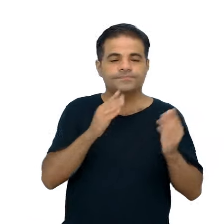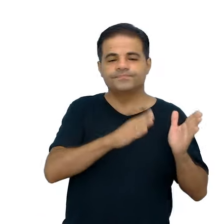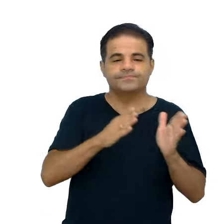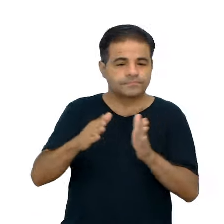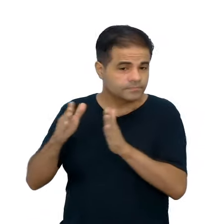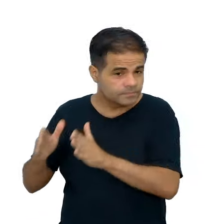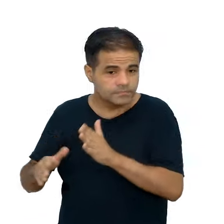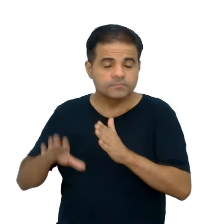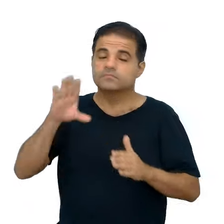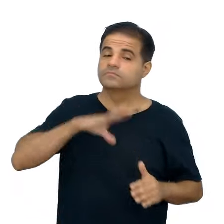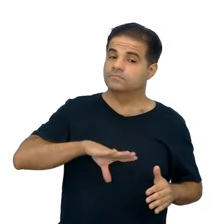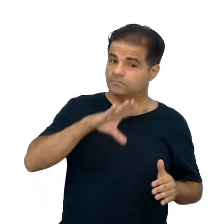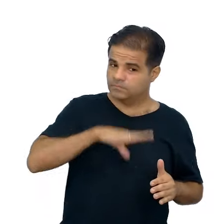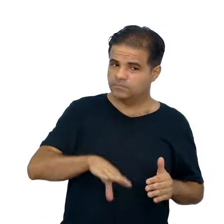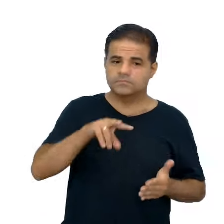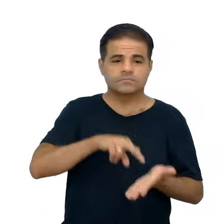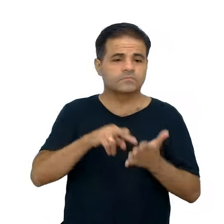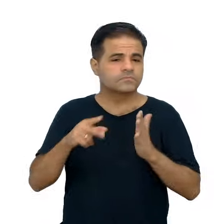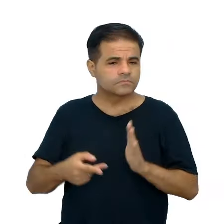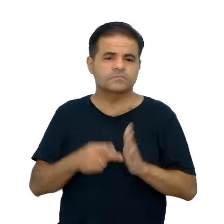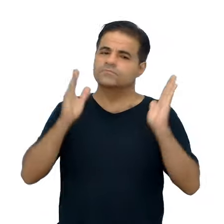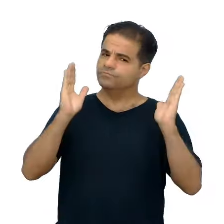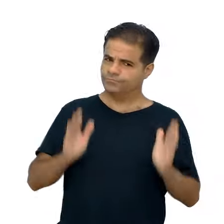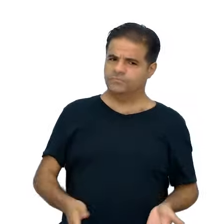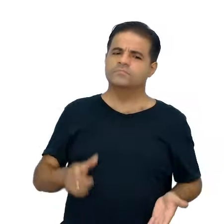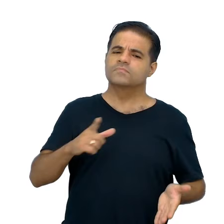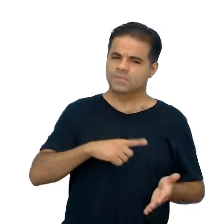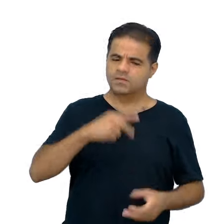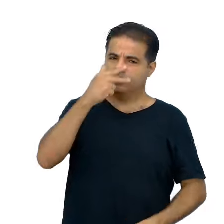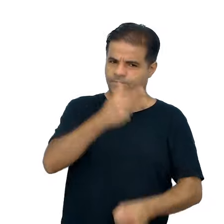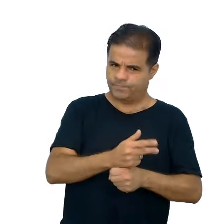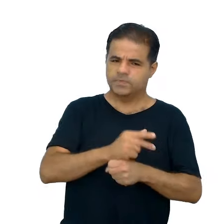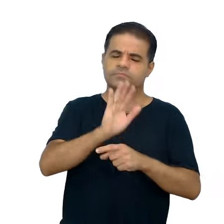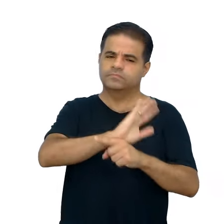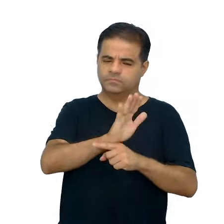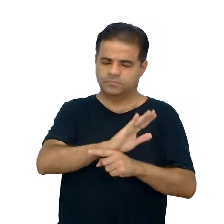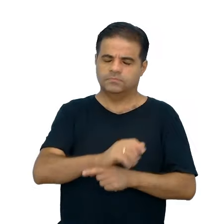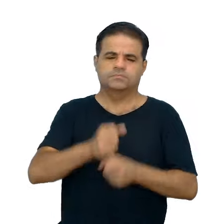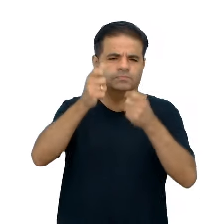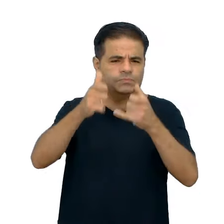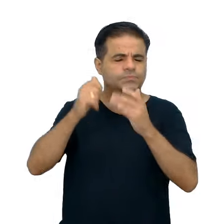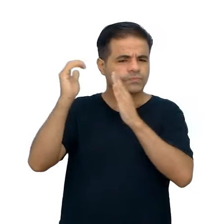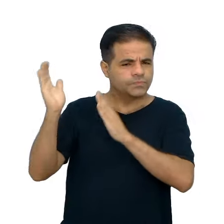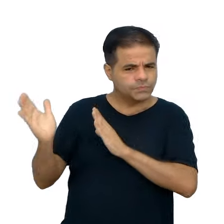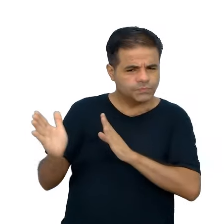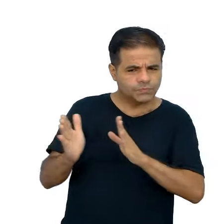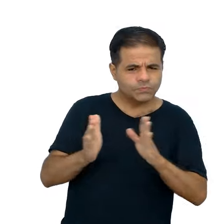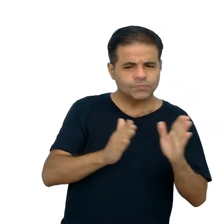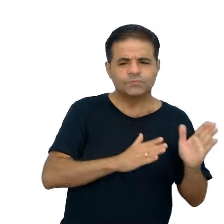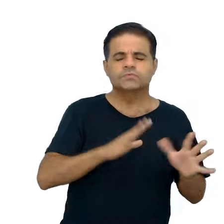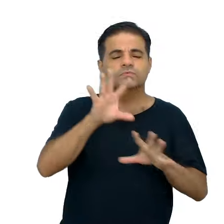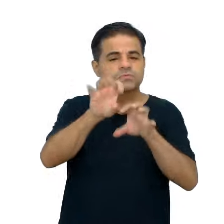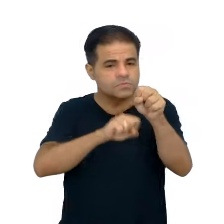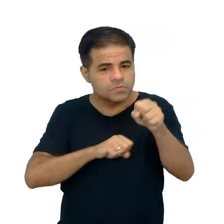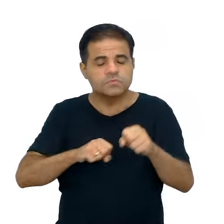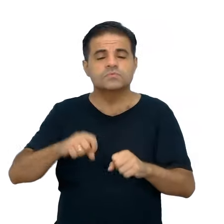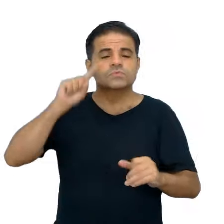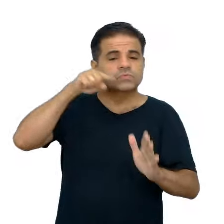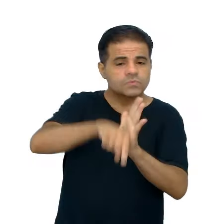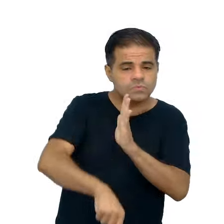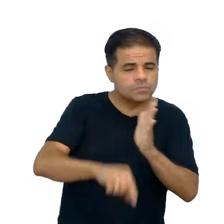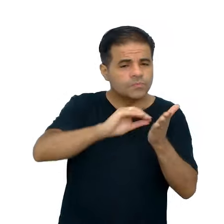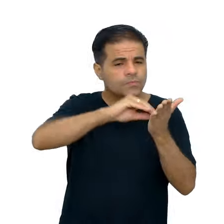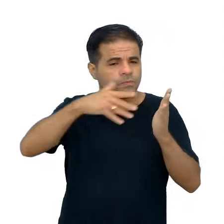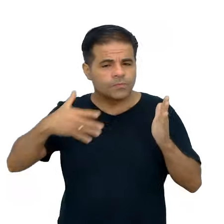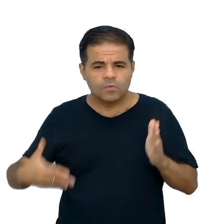de língua portuguesa, isso significa que já tem um vídeo, né, sobre essa formação de etapa, onde se aprofunda